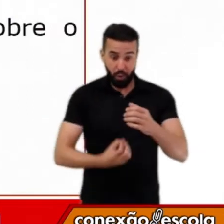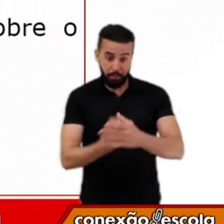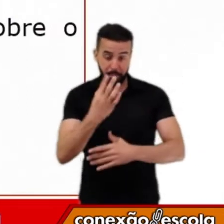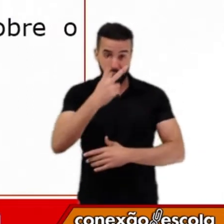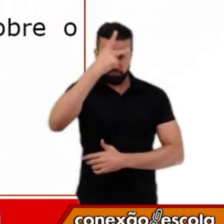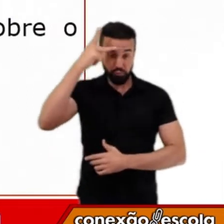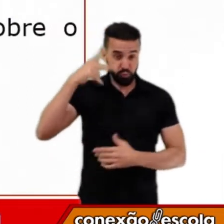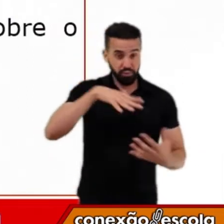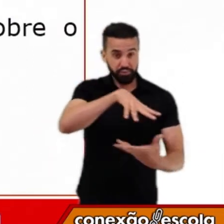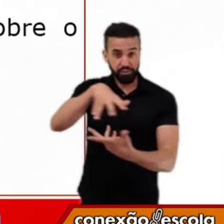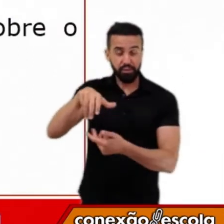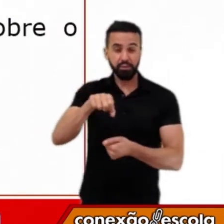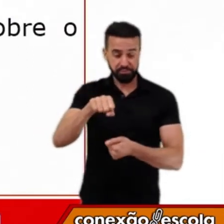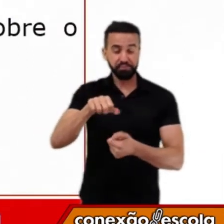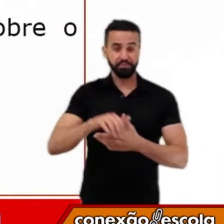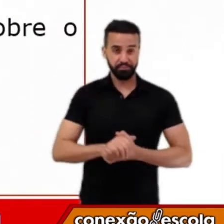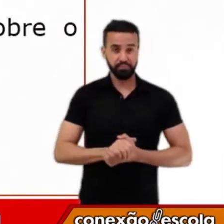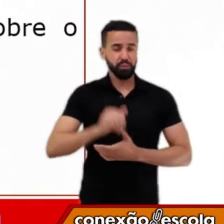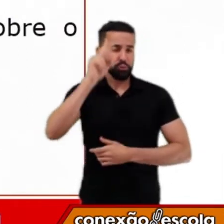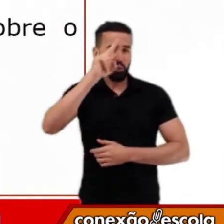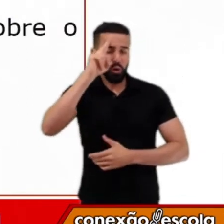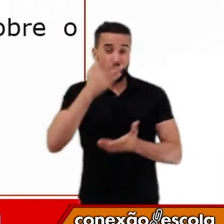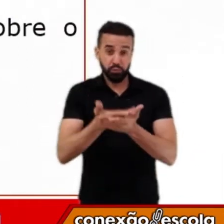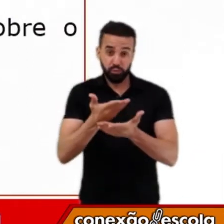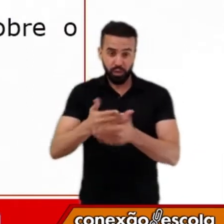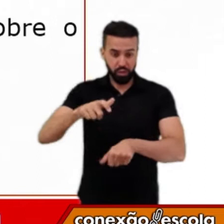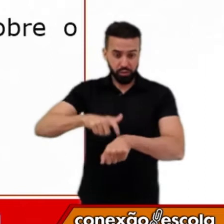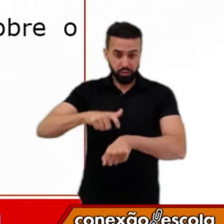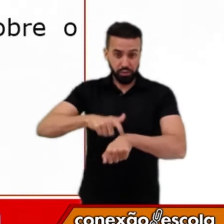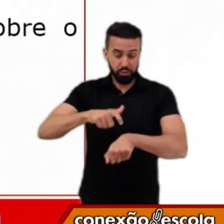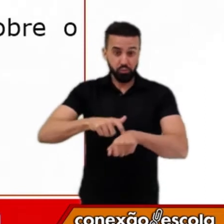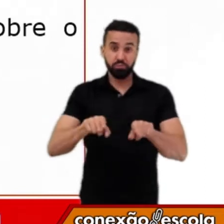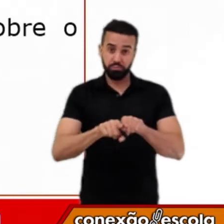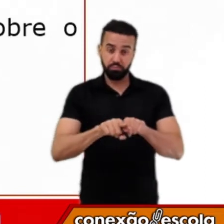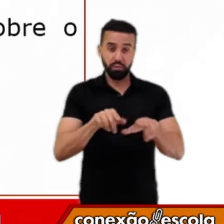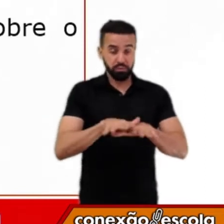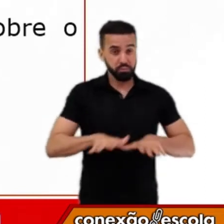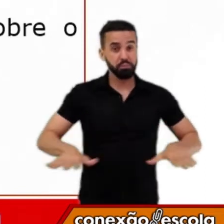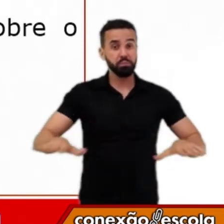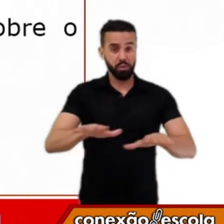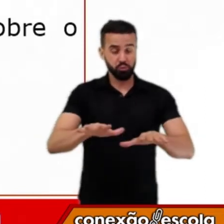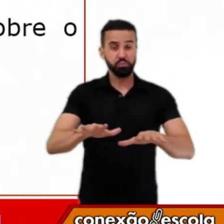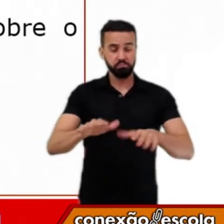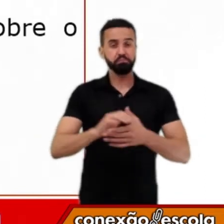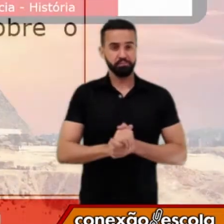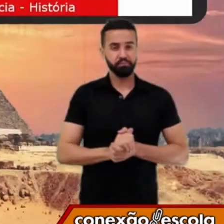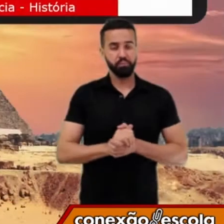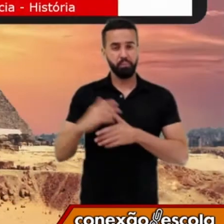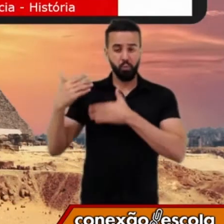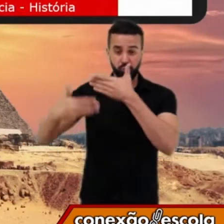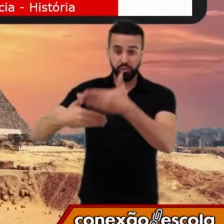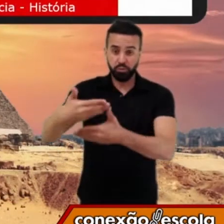importante destacar que a história estuda as ações humanas no tempo e no espaço. E nesse processo analisaremos as